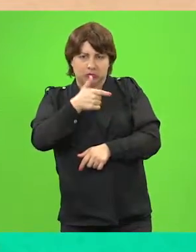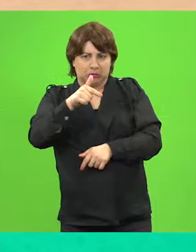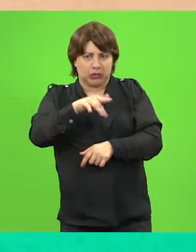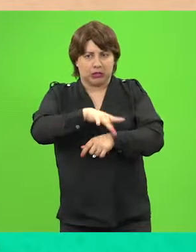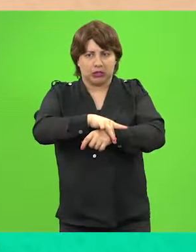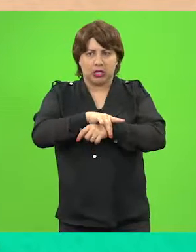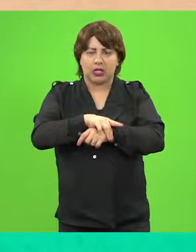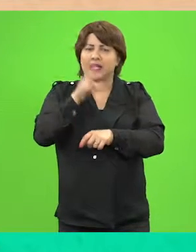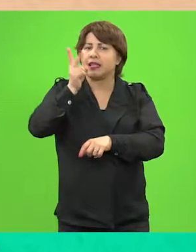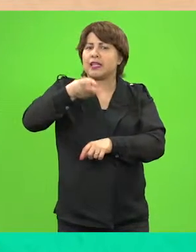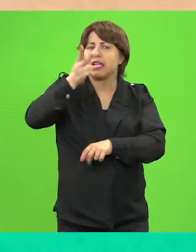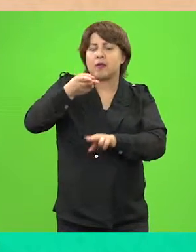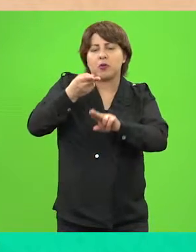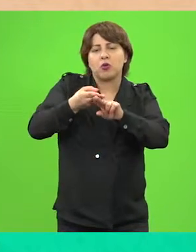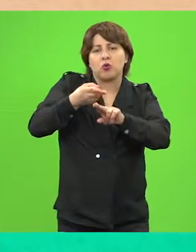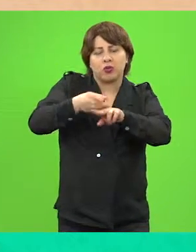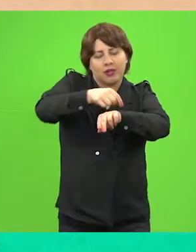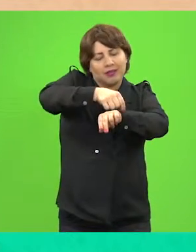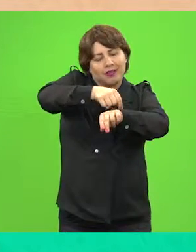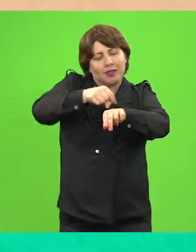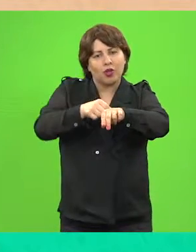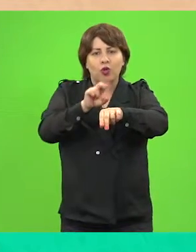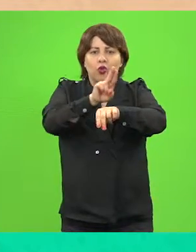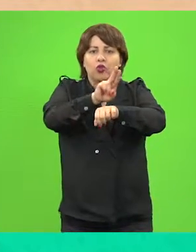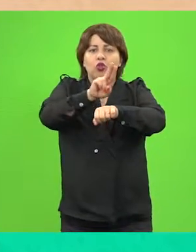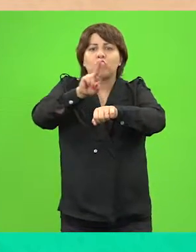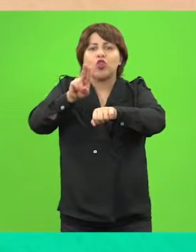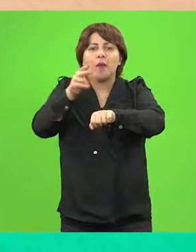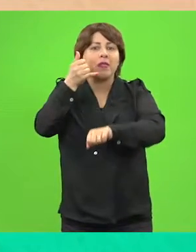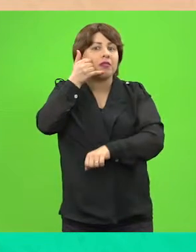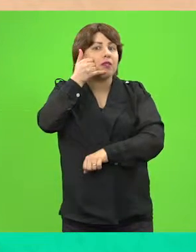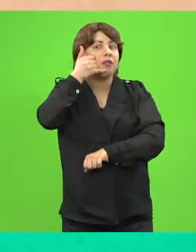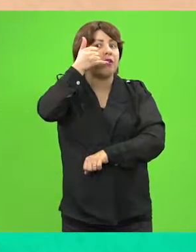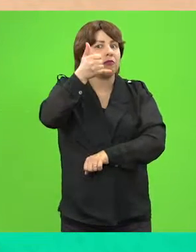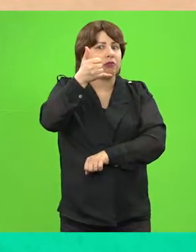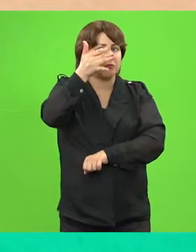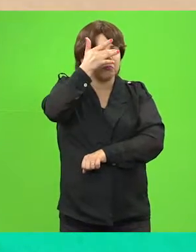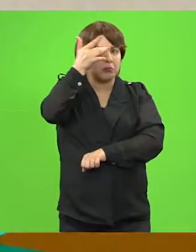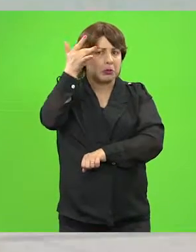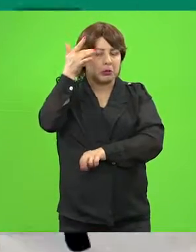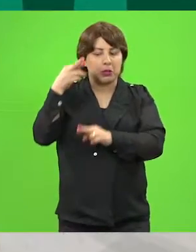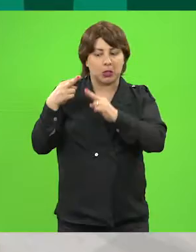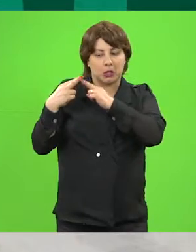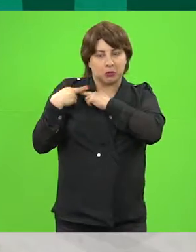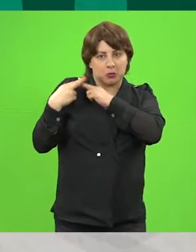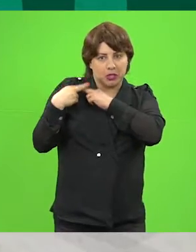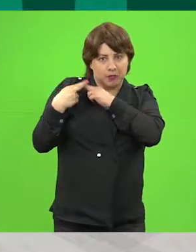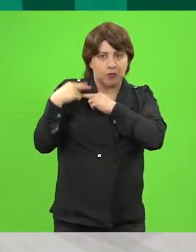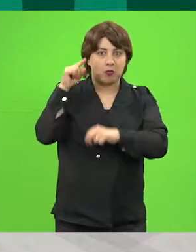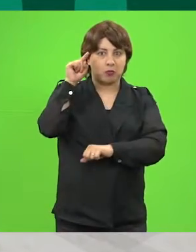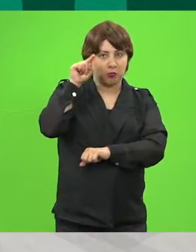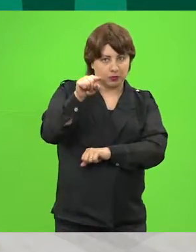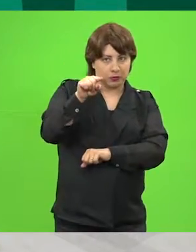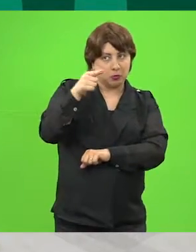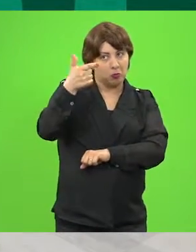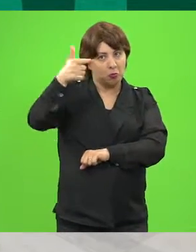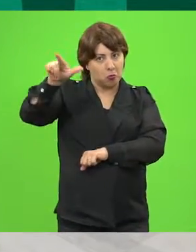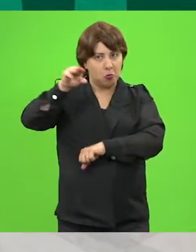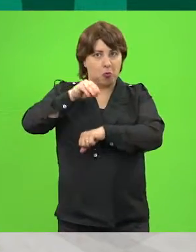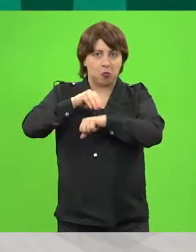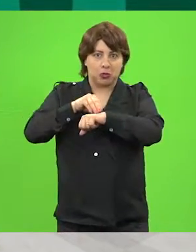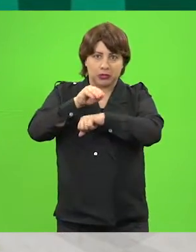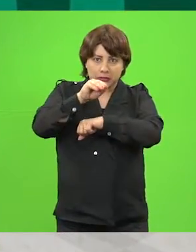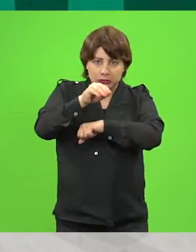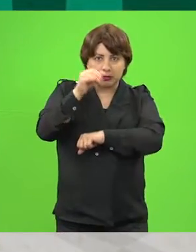usar sempre uma pulseirinha de identificação com seu nome e o telefone de um responsável. Outra dica importante